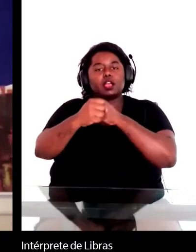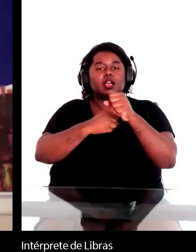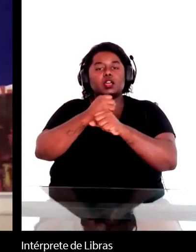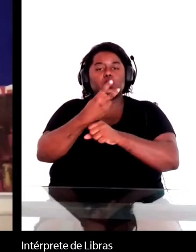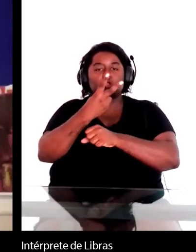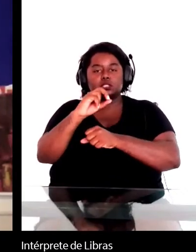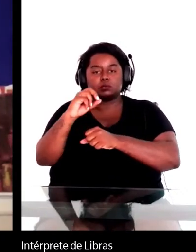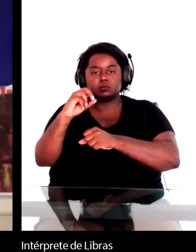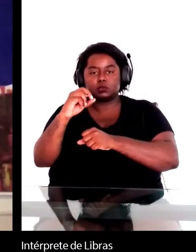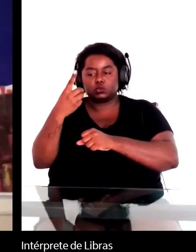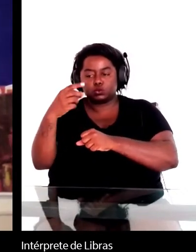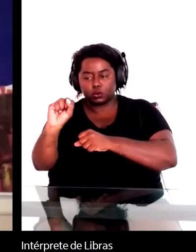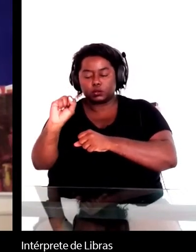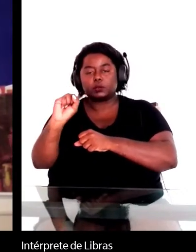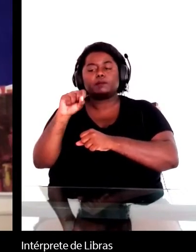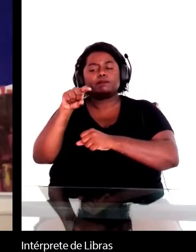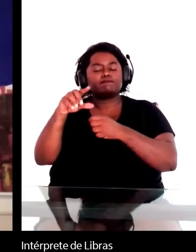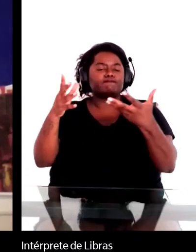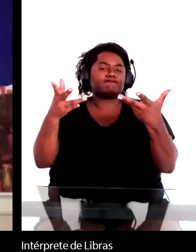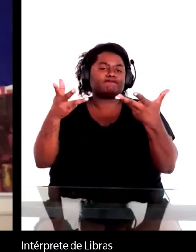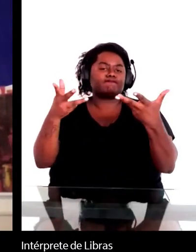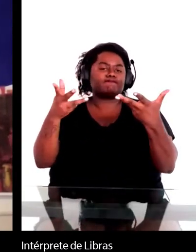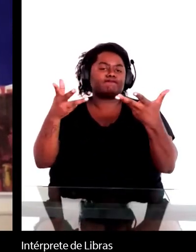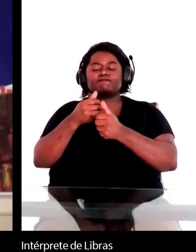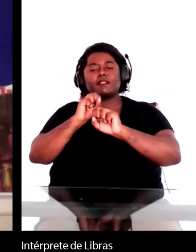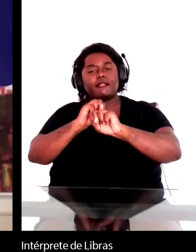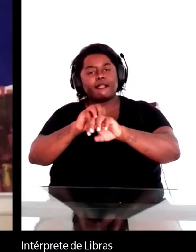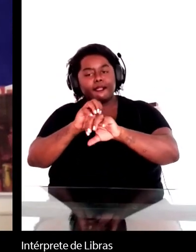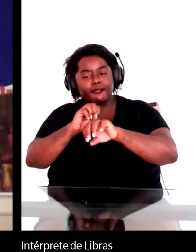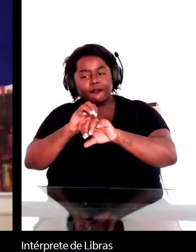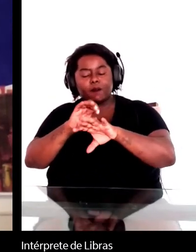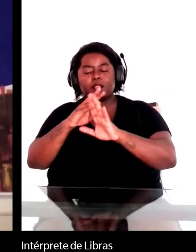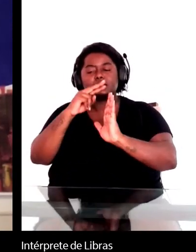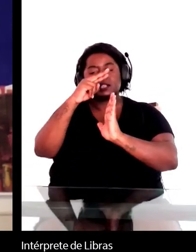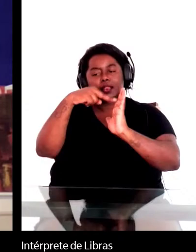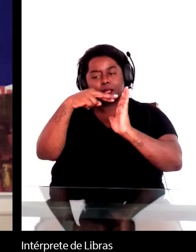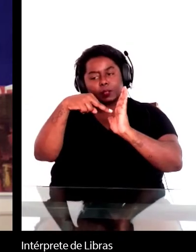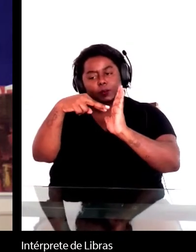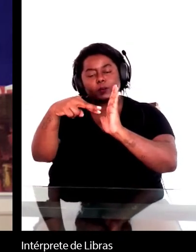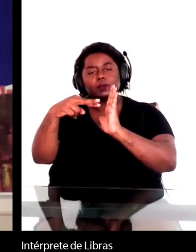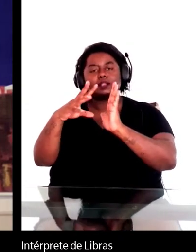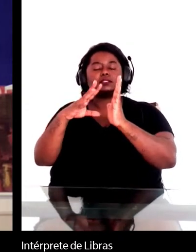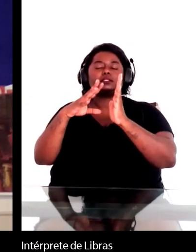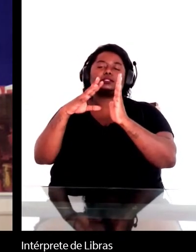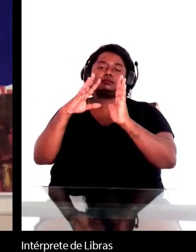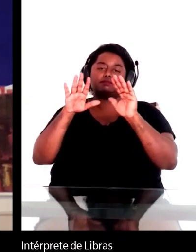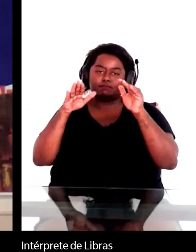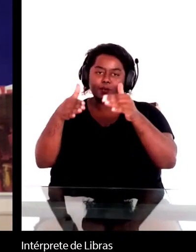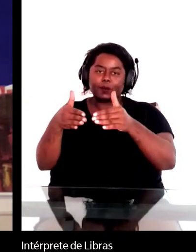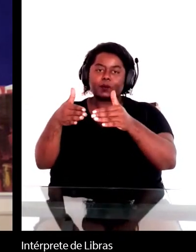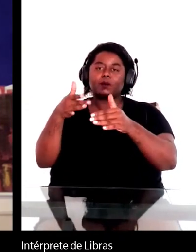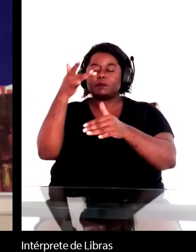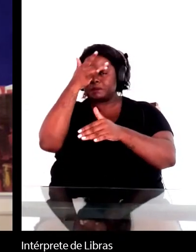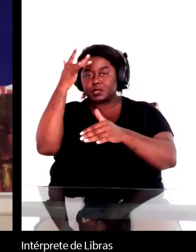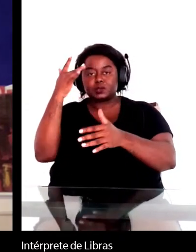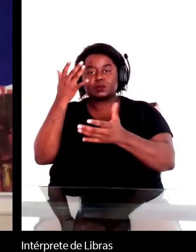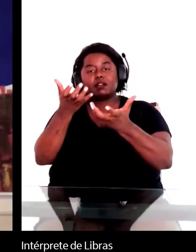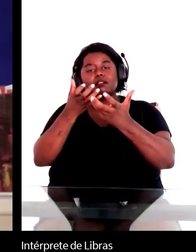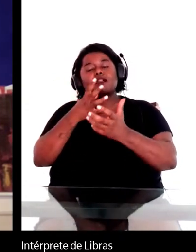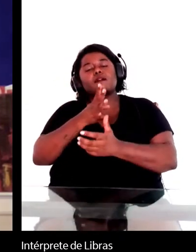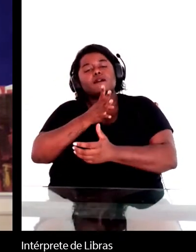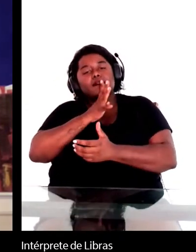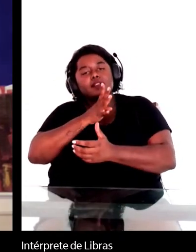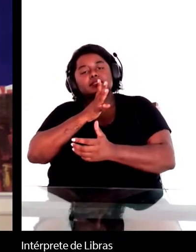para aulas, para leitura mais dedicada a quem quer conhecer a obra